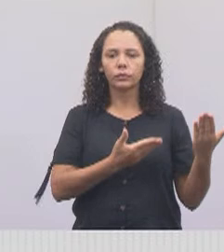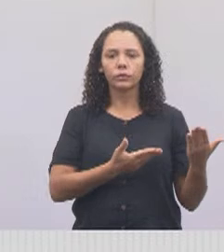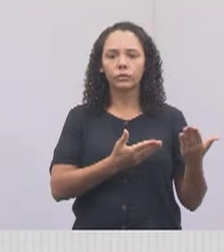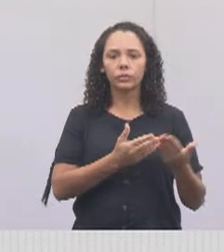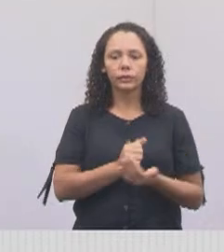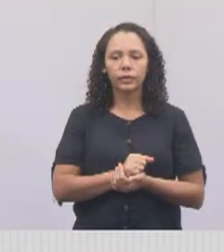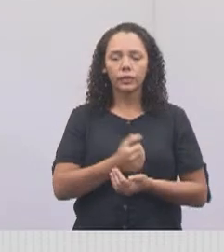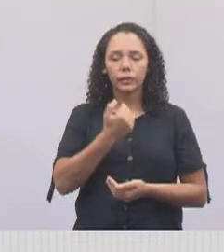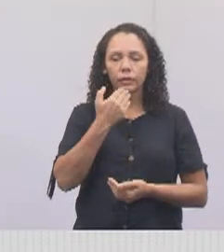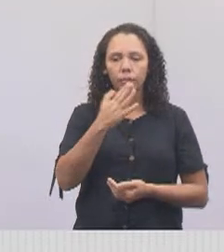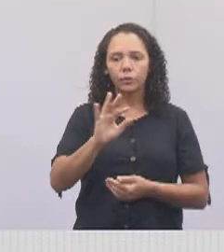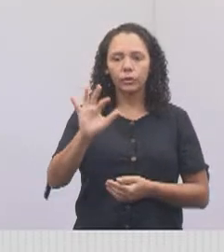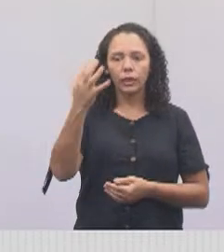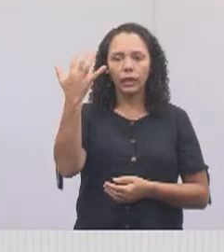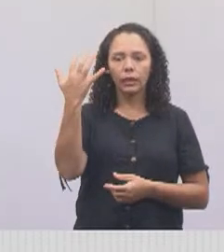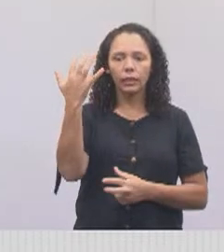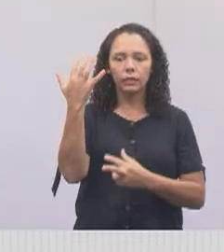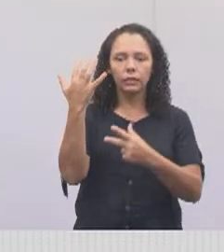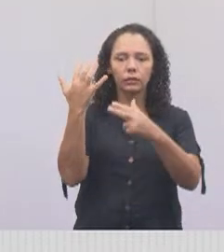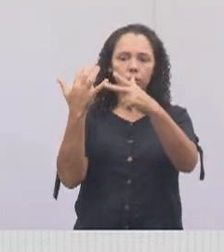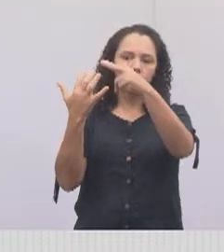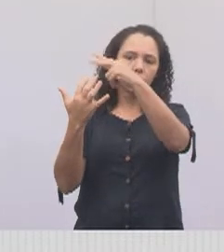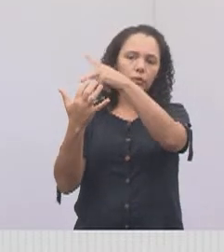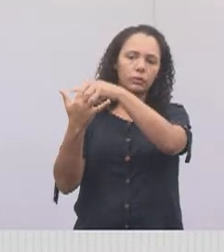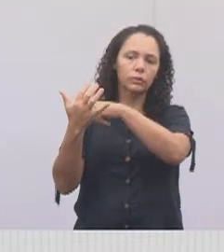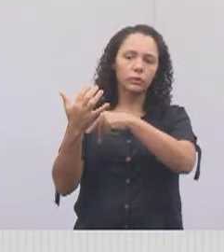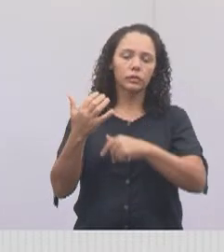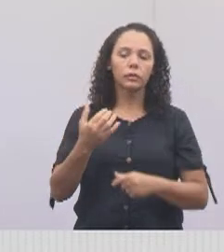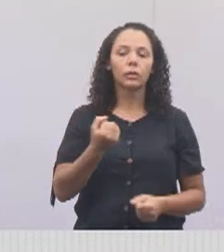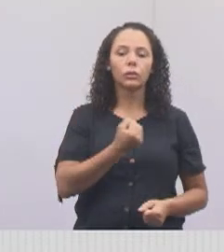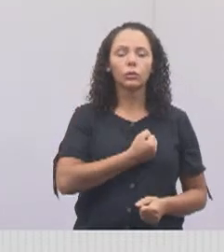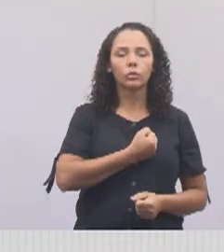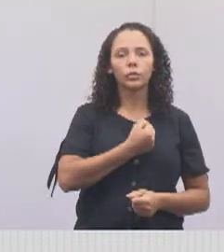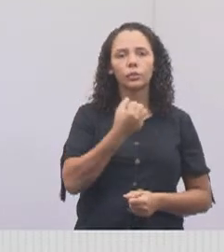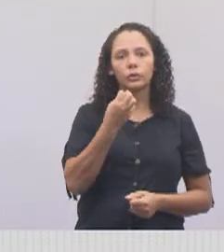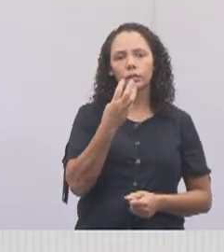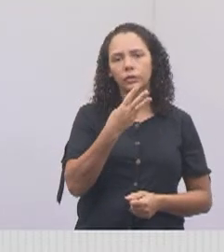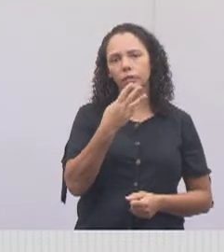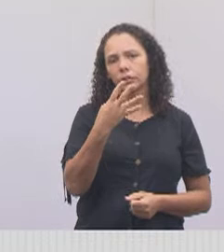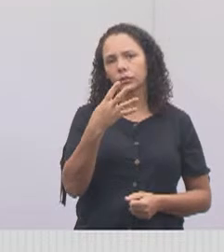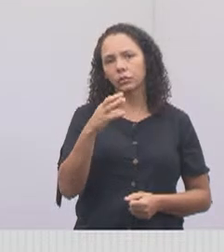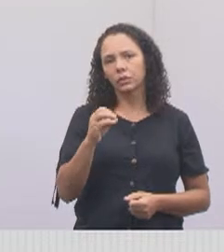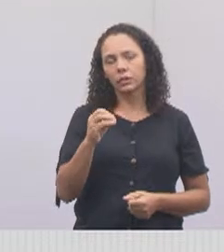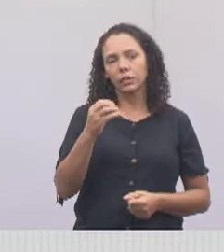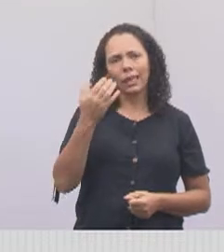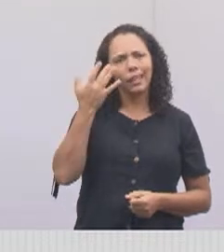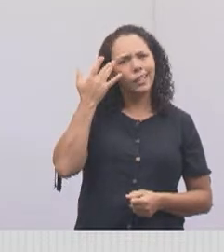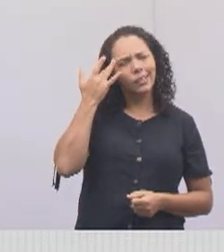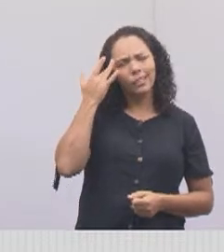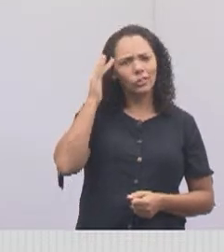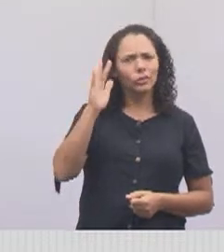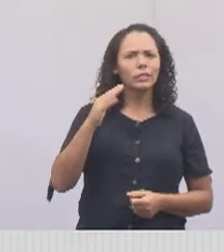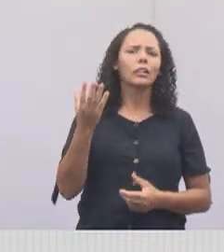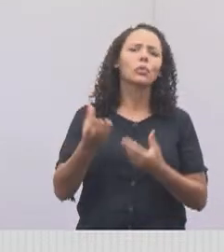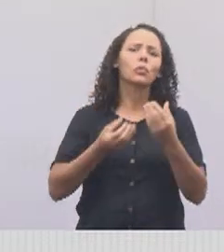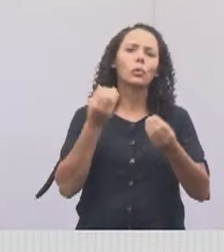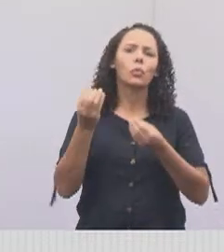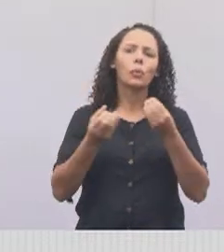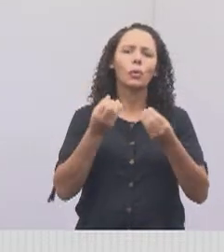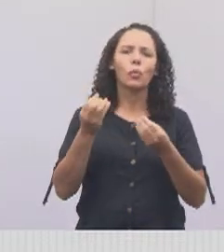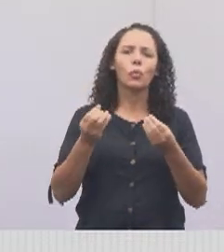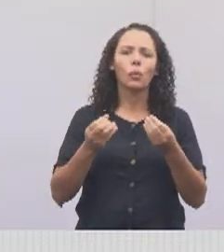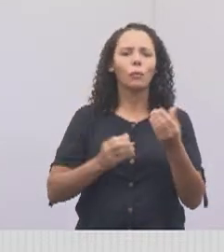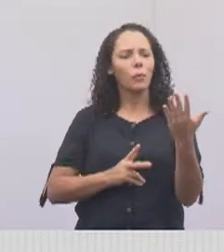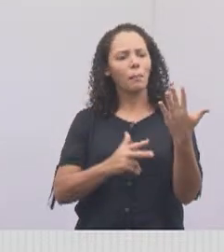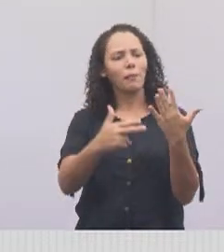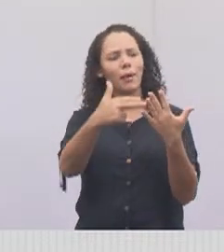a poda de uma árvore na altura do número 340. Eu não entendo muito bem de poda, até estava estudando